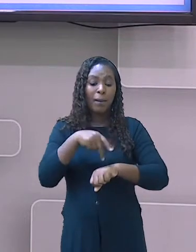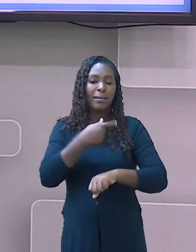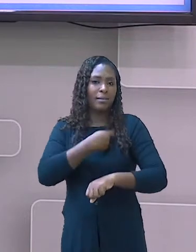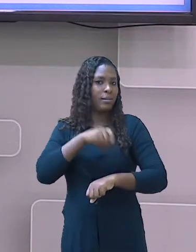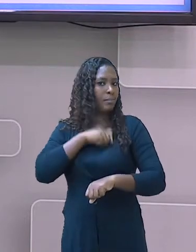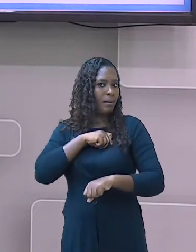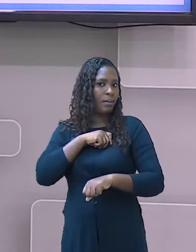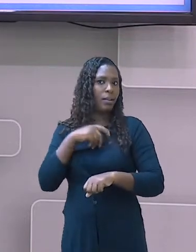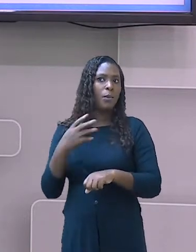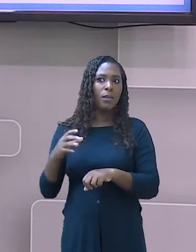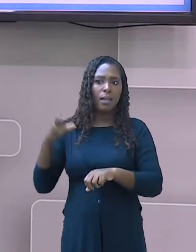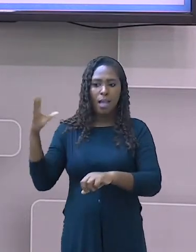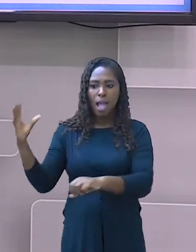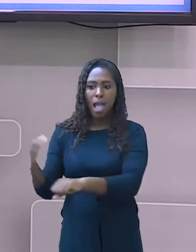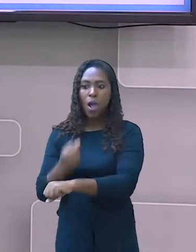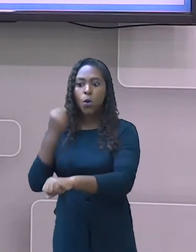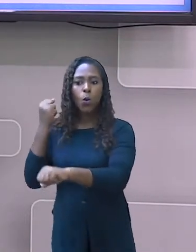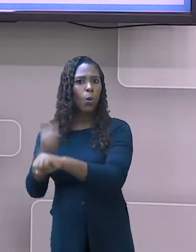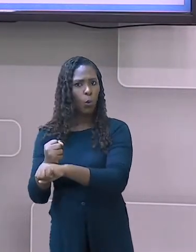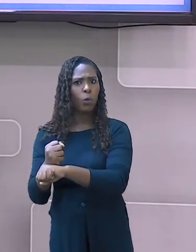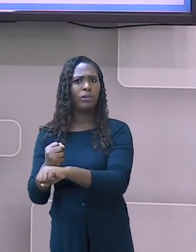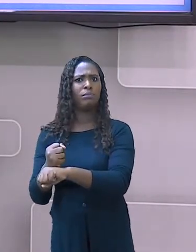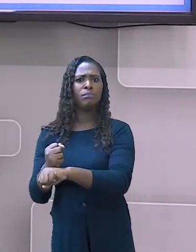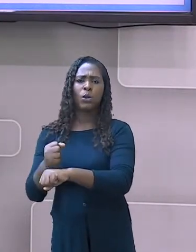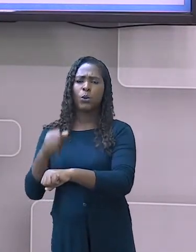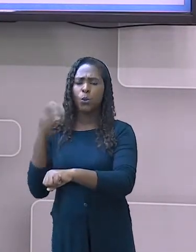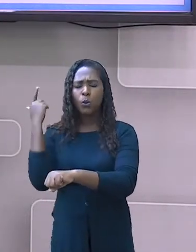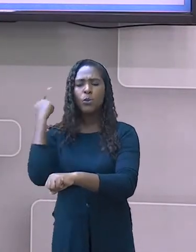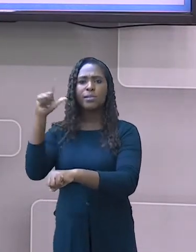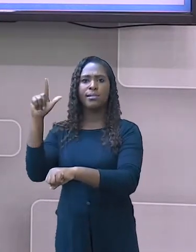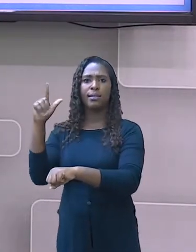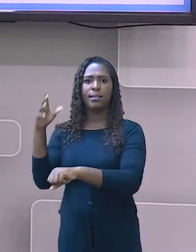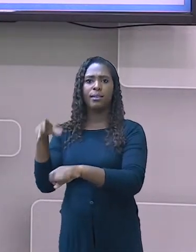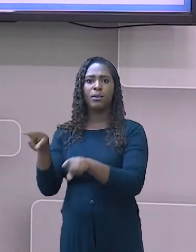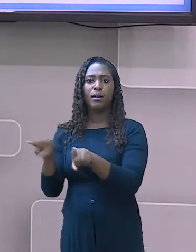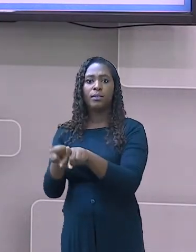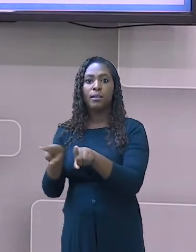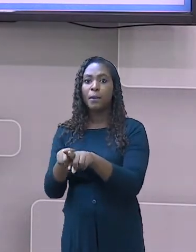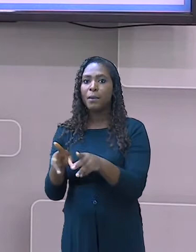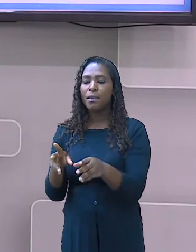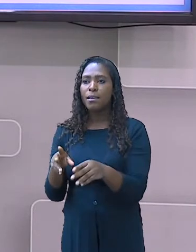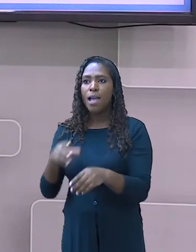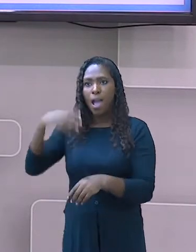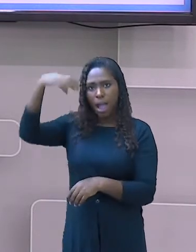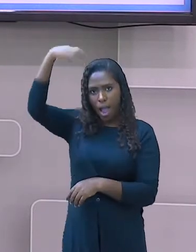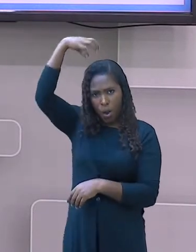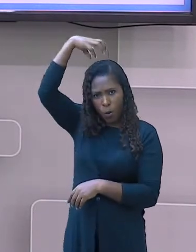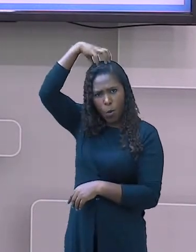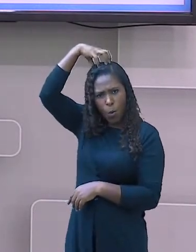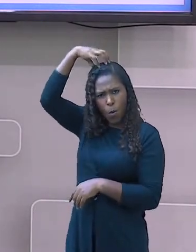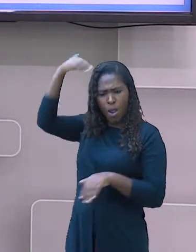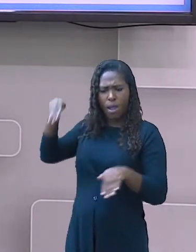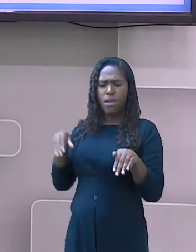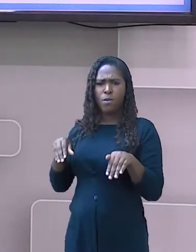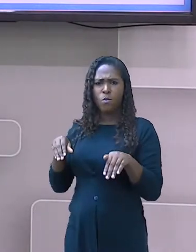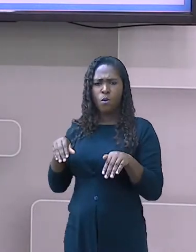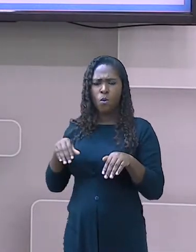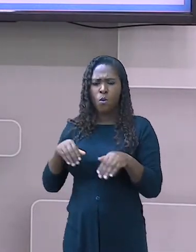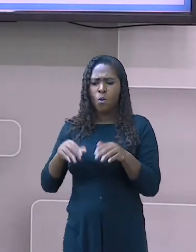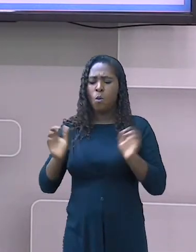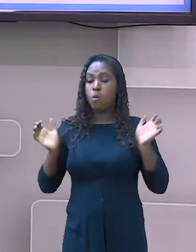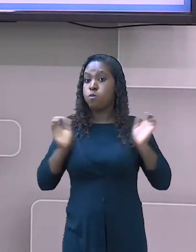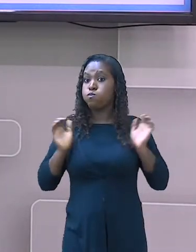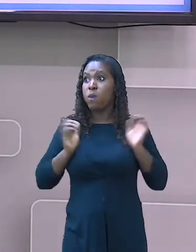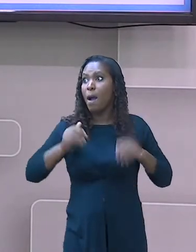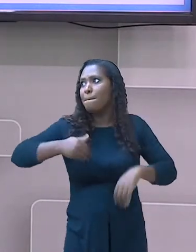Na época, os reis espanhóis investem no projeto de criação de uma rota que dava acesso às Índias